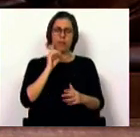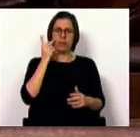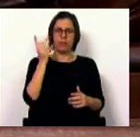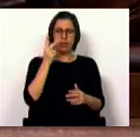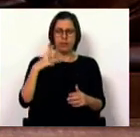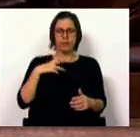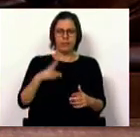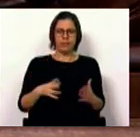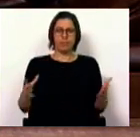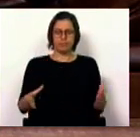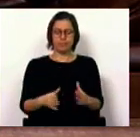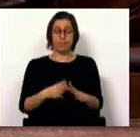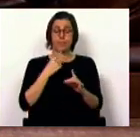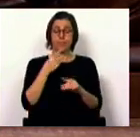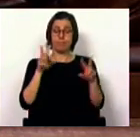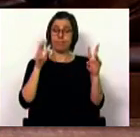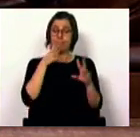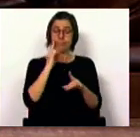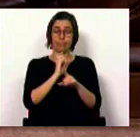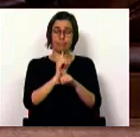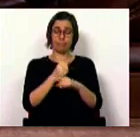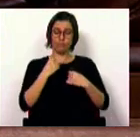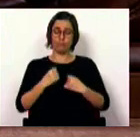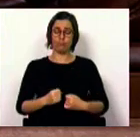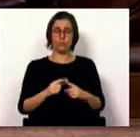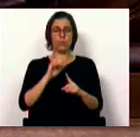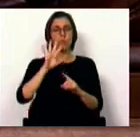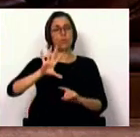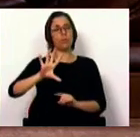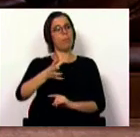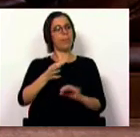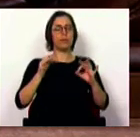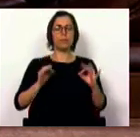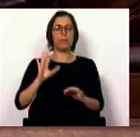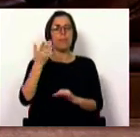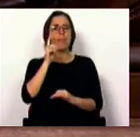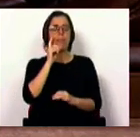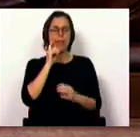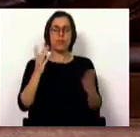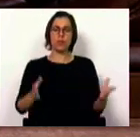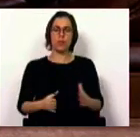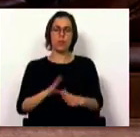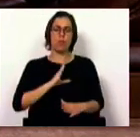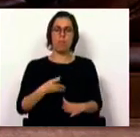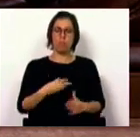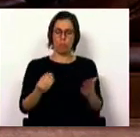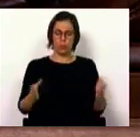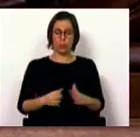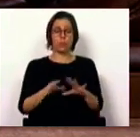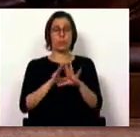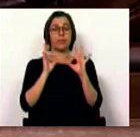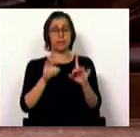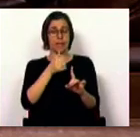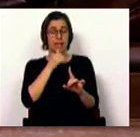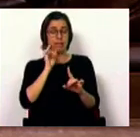vida de Portugal, a afirmação como um dos países mais seguros do mundo. Tal é